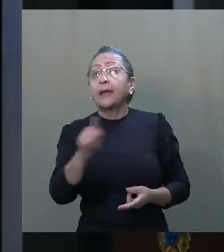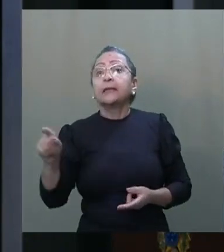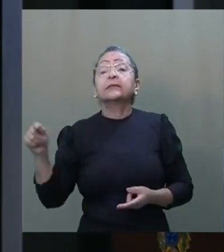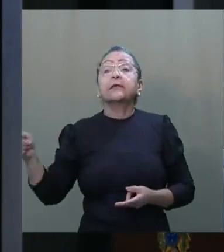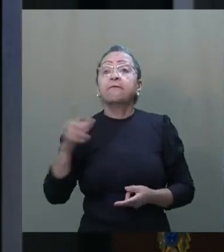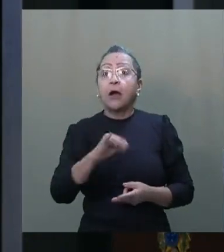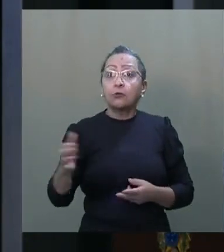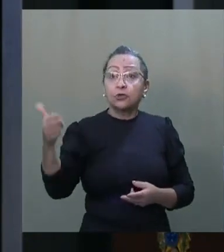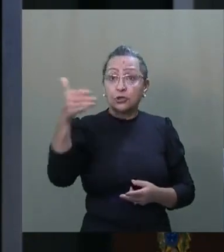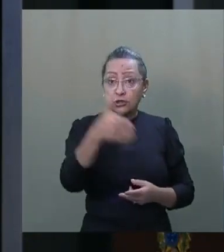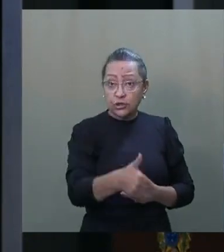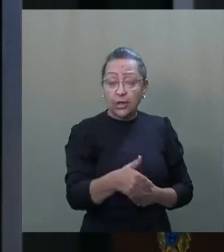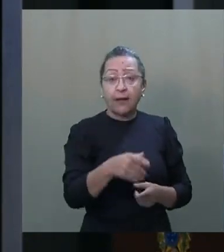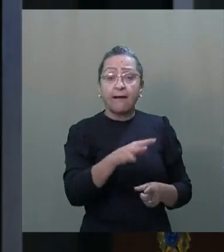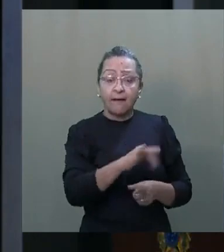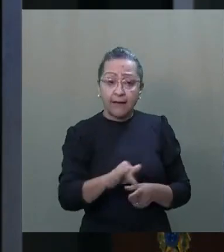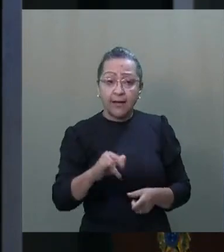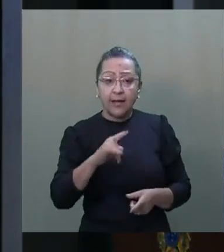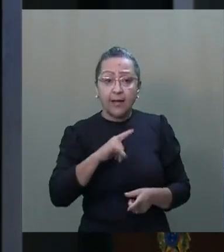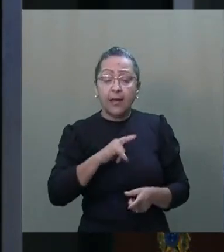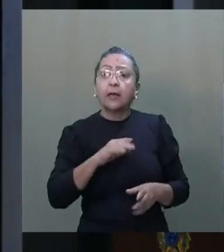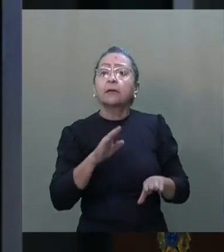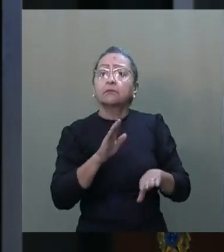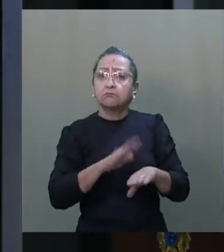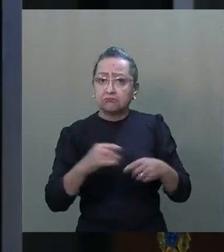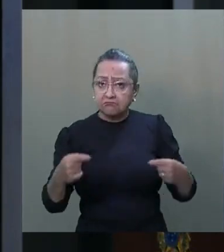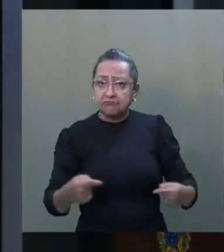chegarão estarão à altura desses grandes...